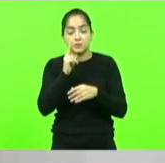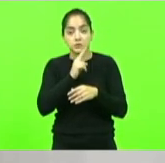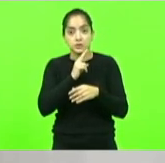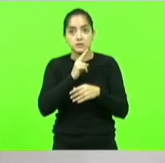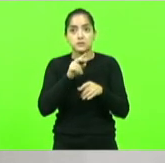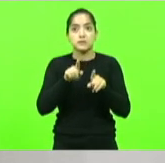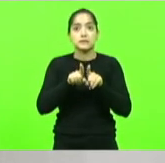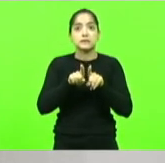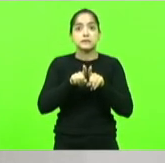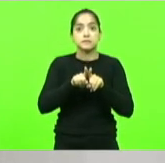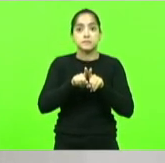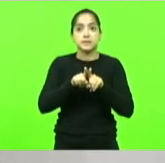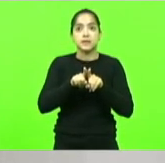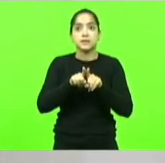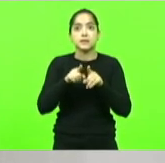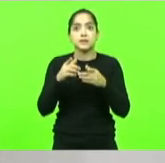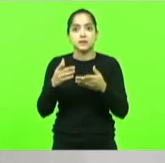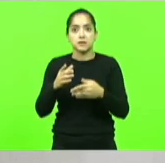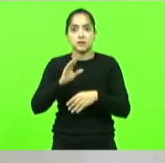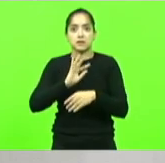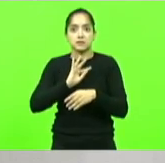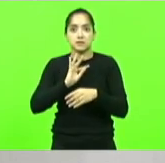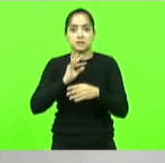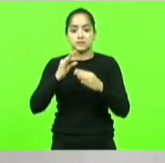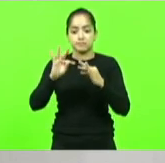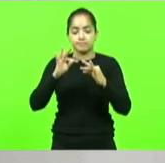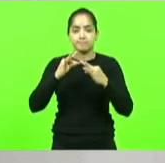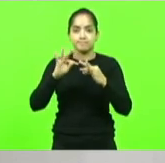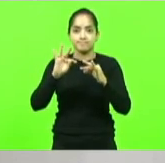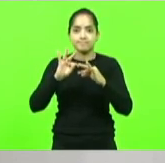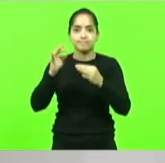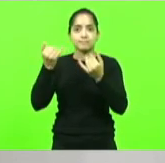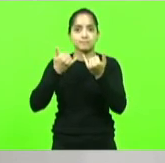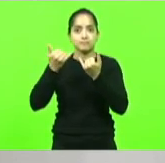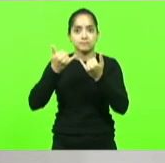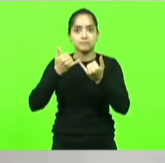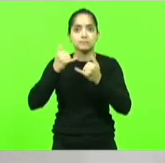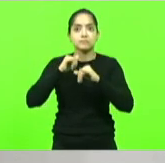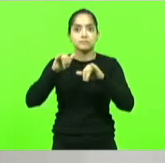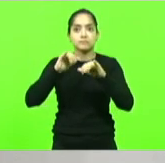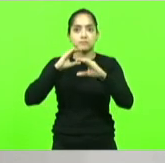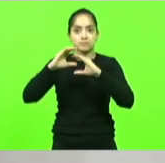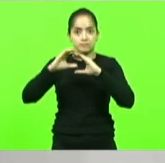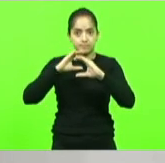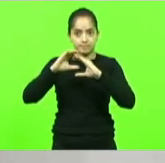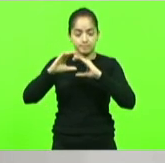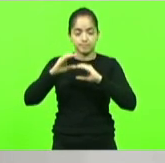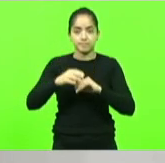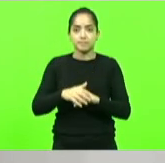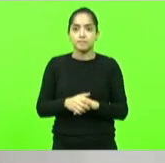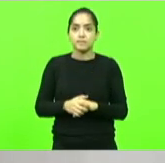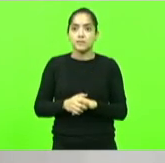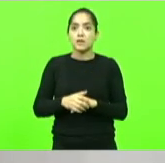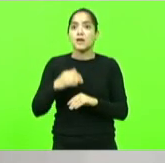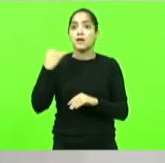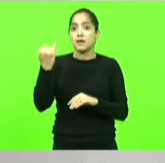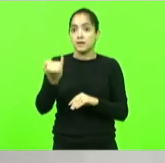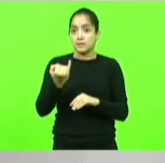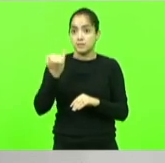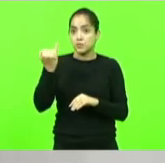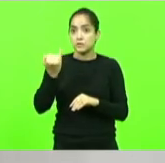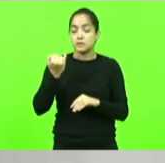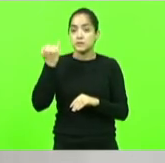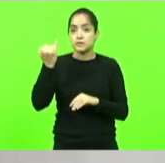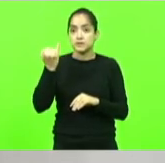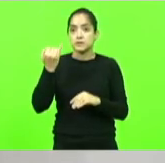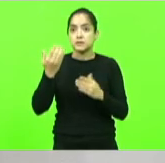naquelas mediadas por tecnologia da informação e de comunicação é importante considerar que